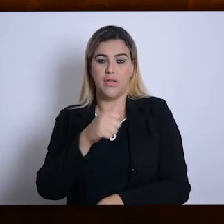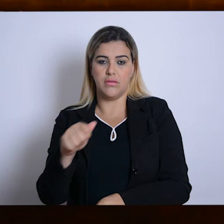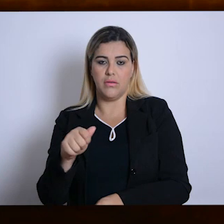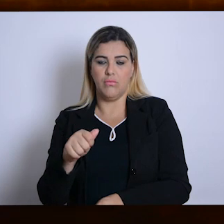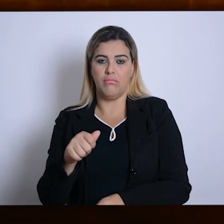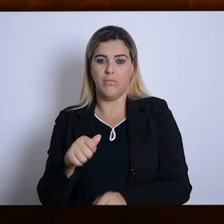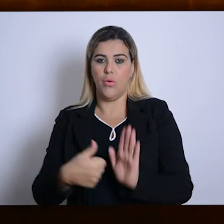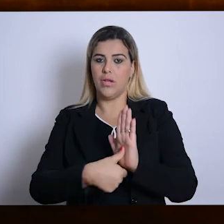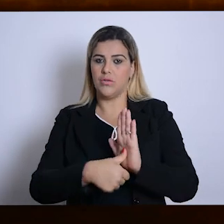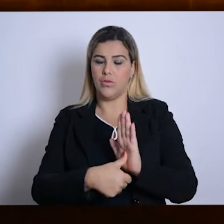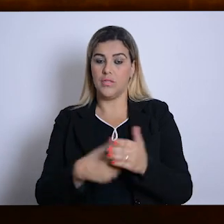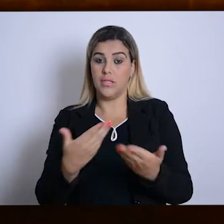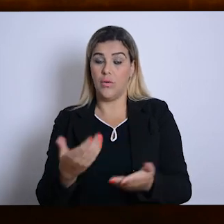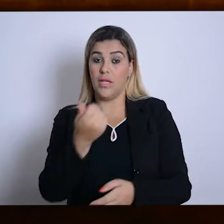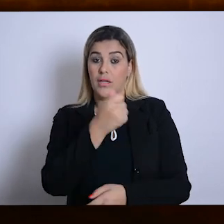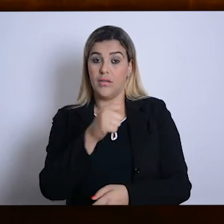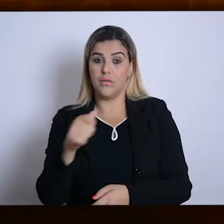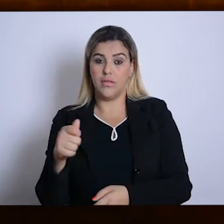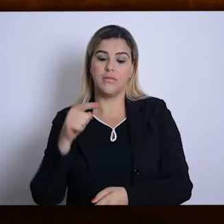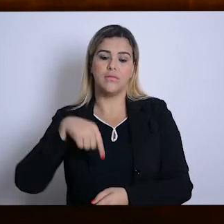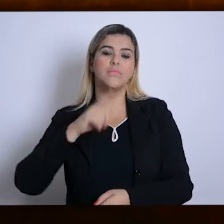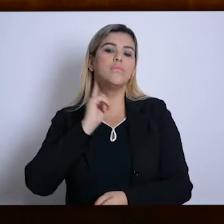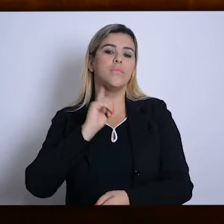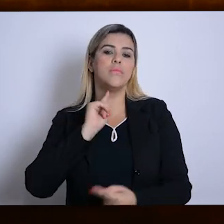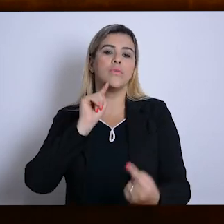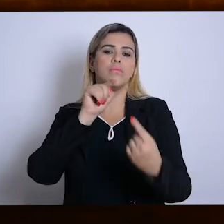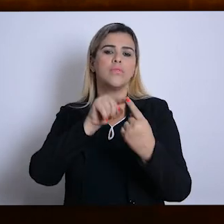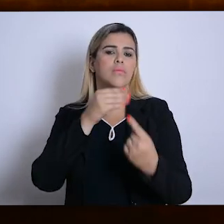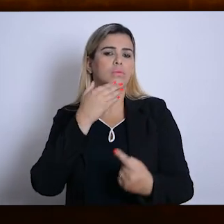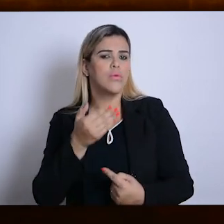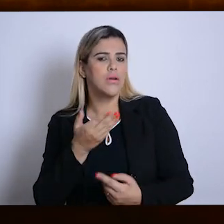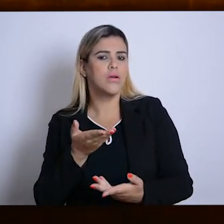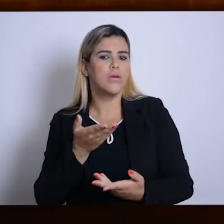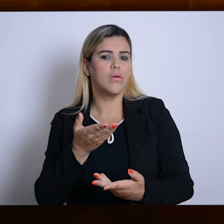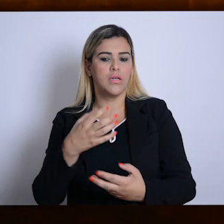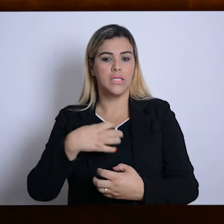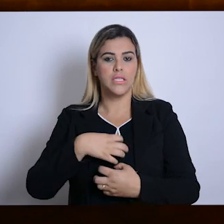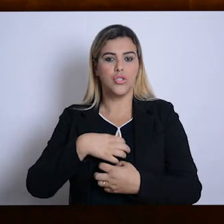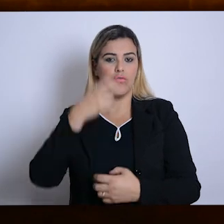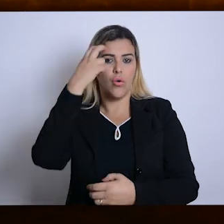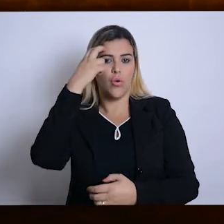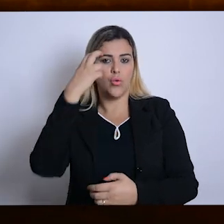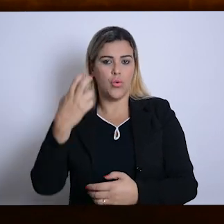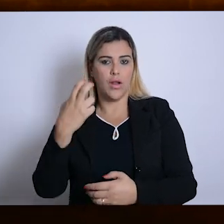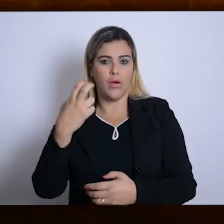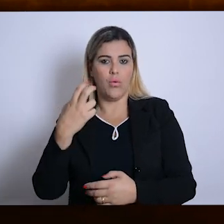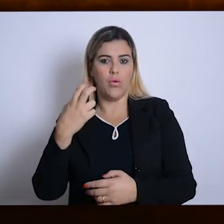A associação, em Minas, o objetivo dela é uma associação científico-cultural. Então, ela visa